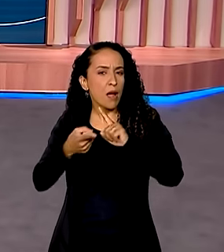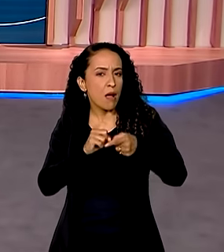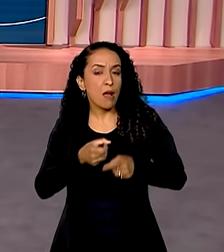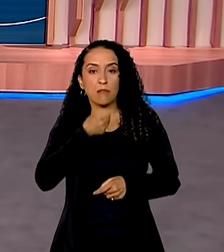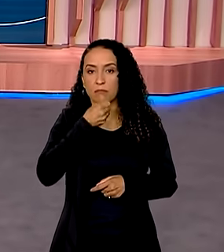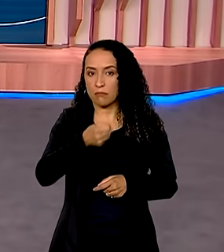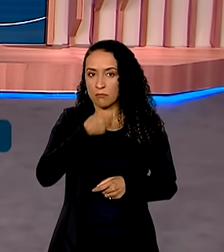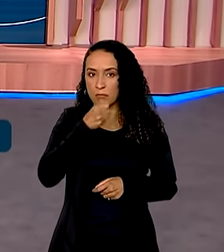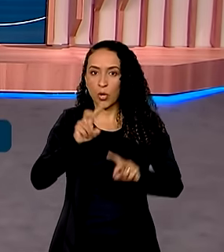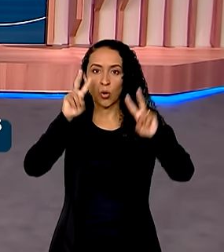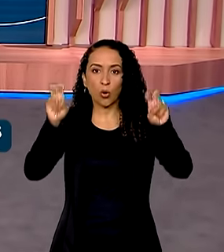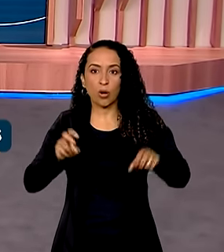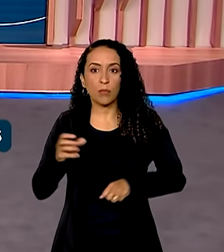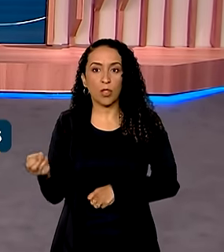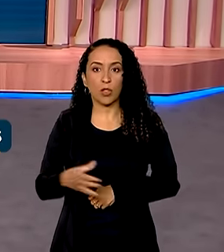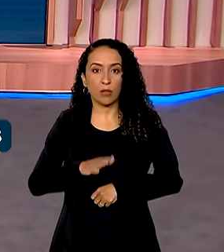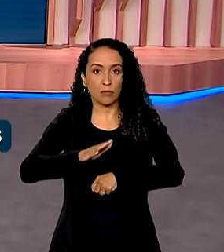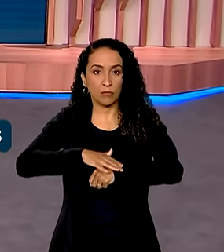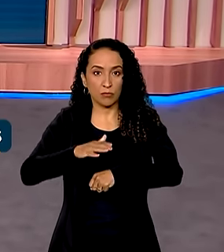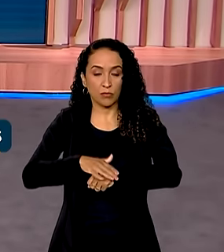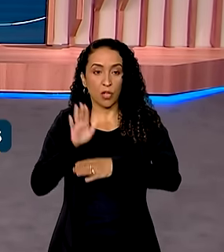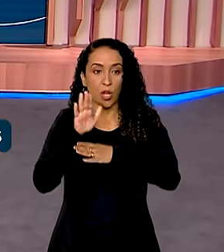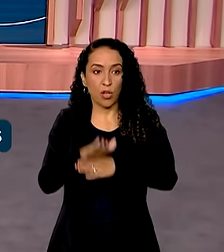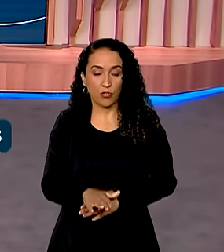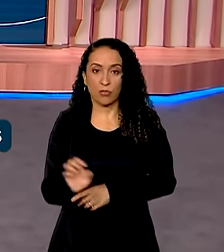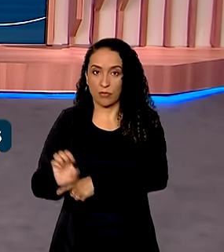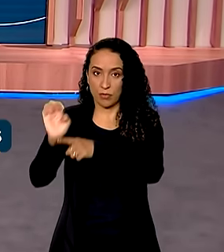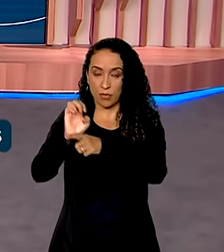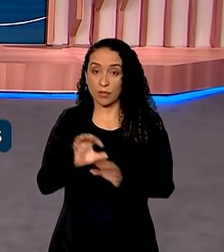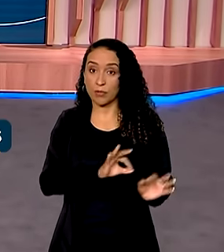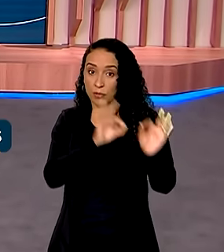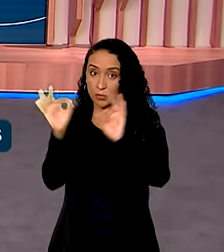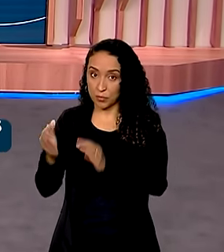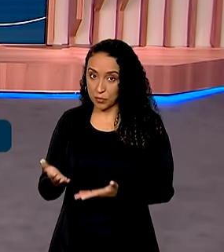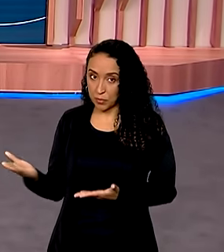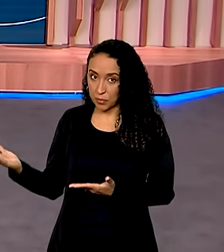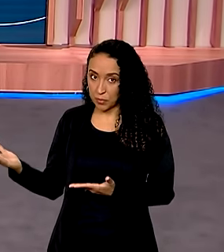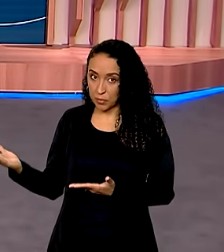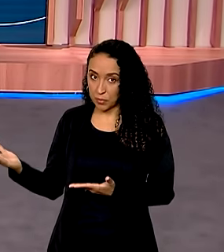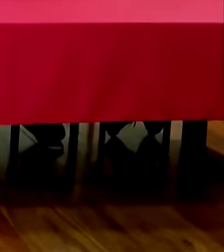imprensa sobre as novas ações de ajuda ao Estado. Acompanhe como foi.